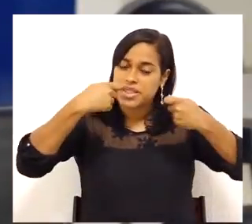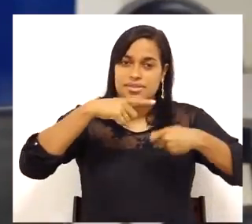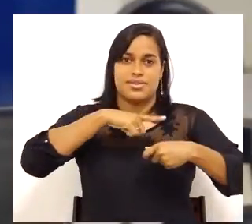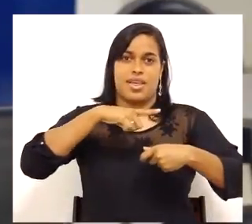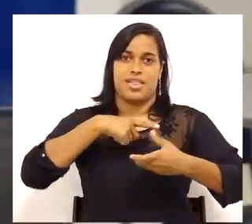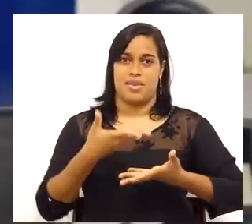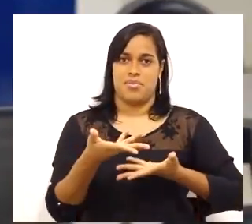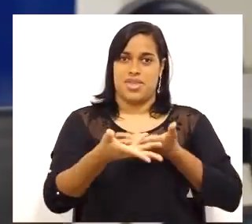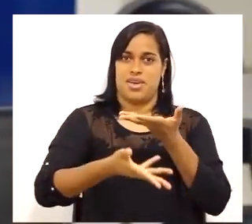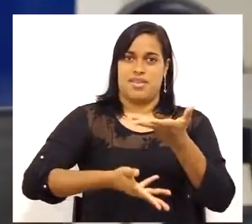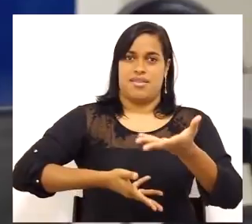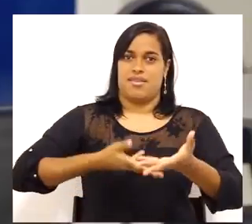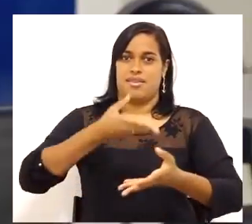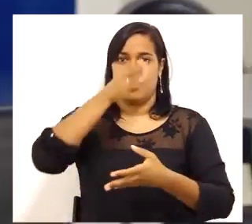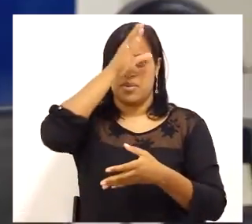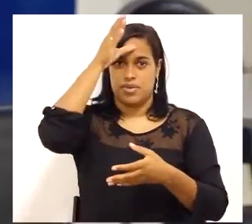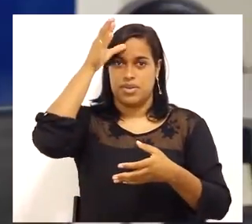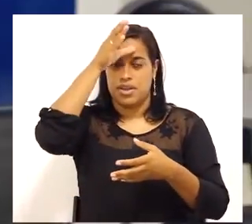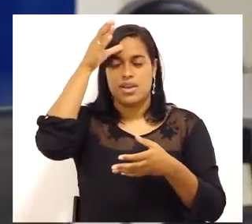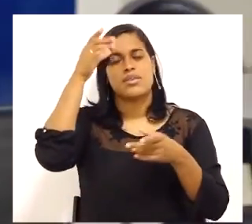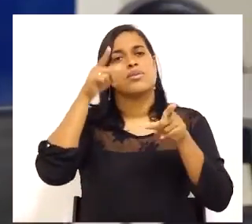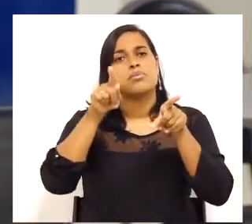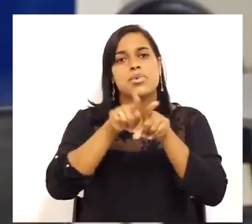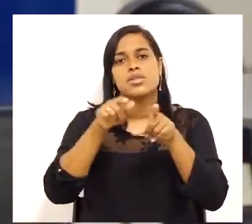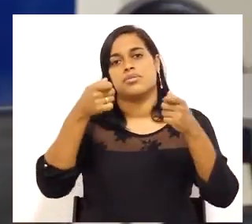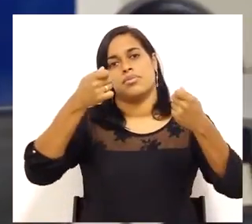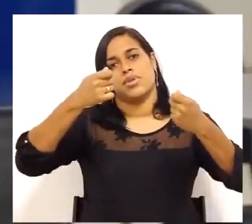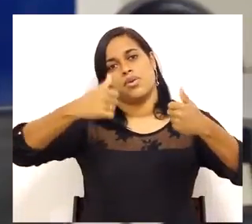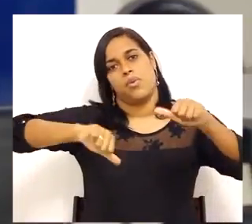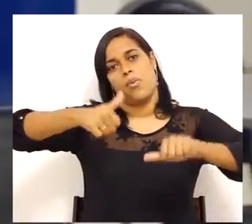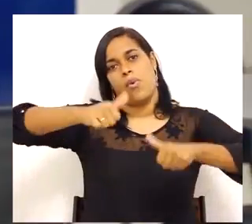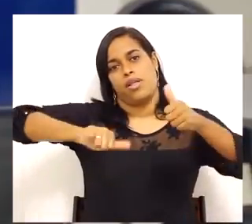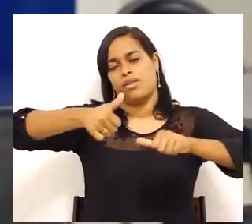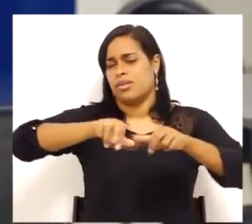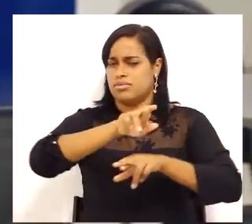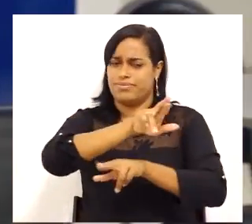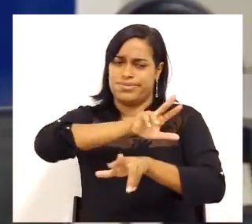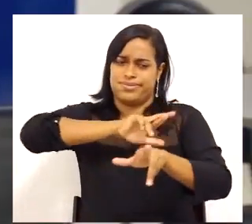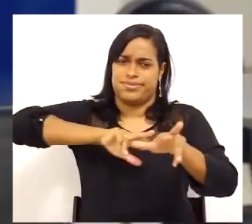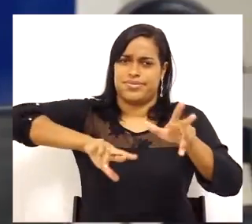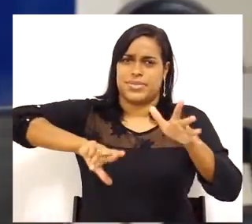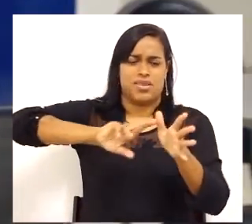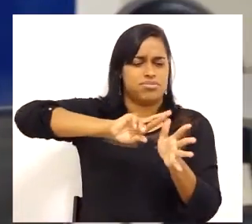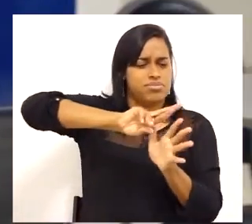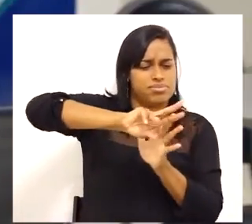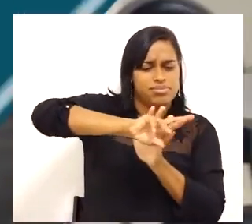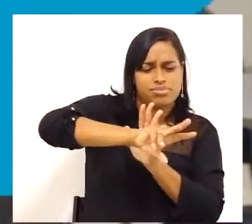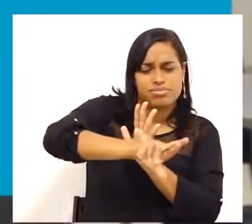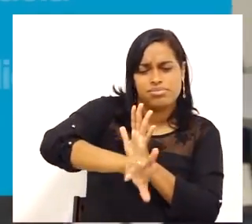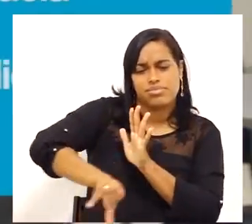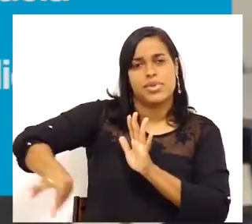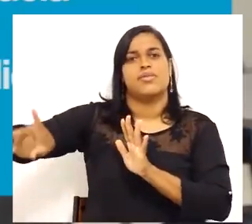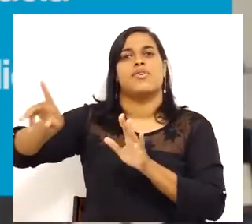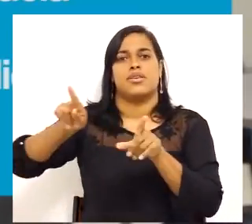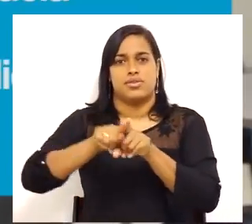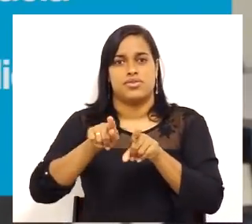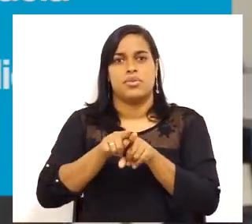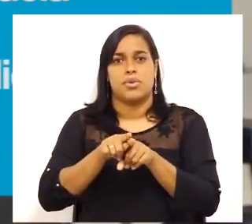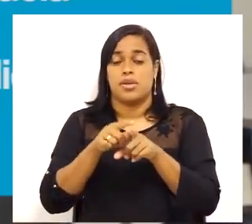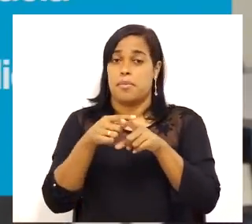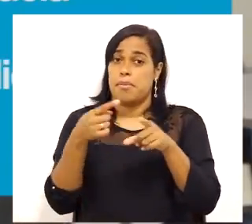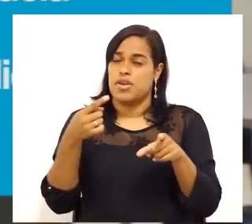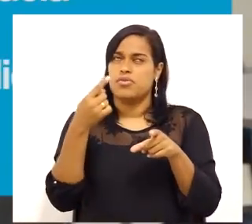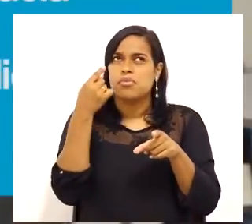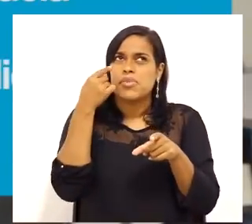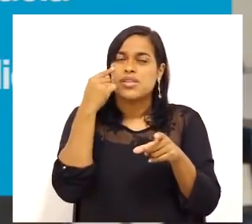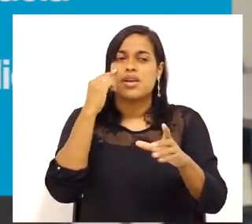cliente, para atender o usuário, com qualidade? São muitas habilidades. Vamos guardar essas. Comunicação